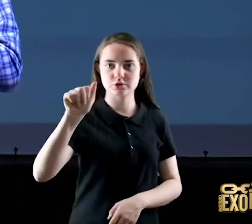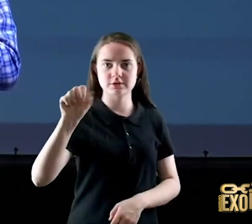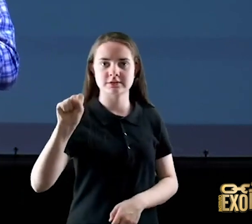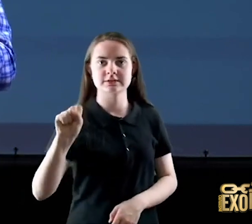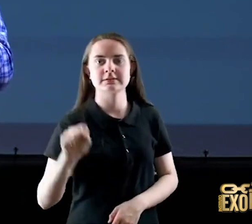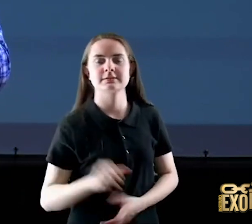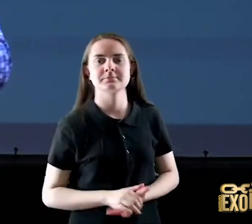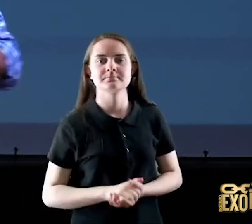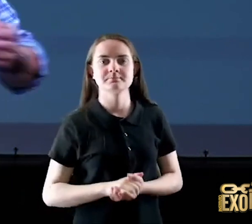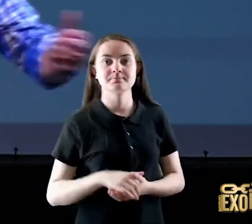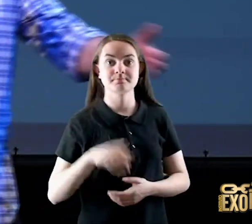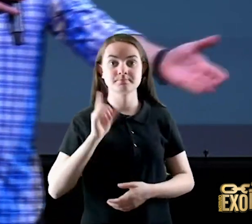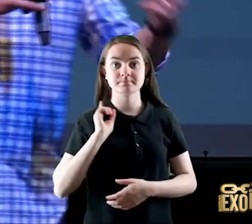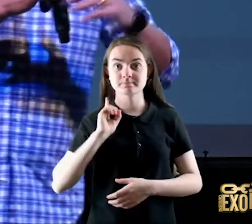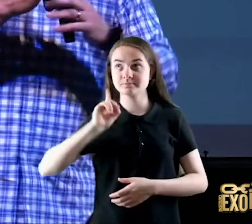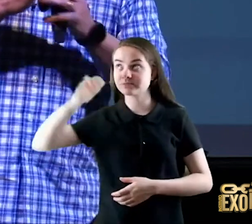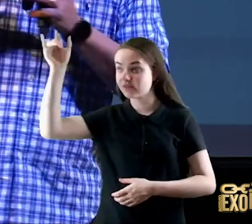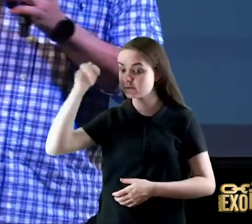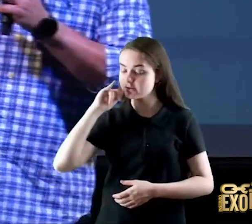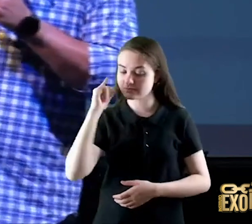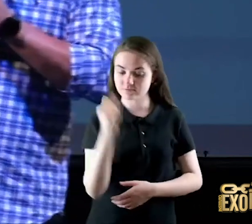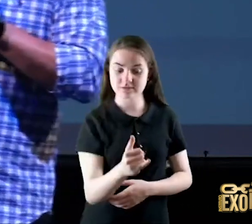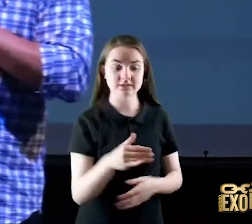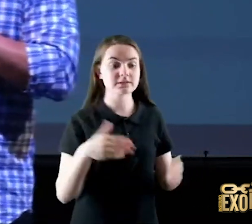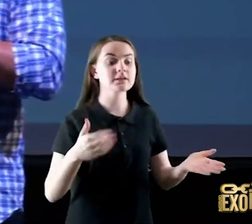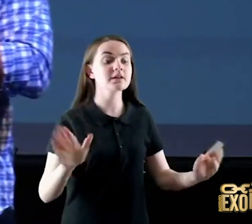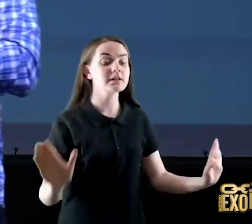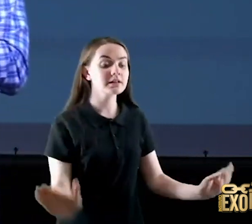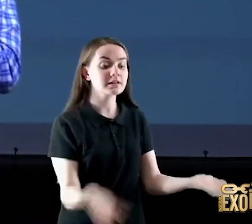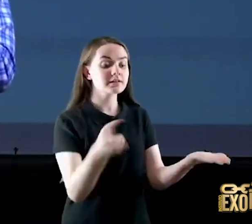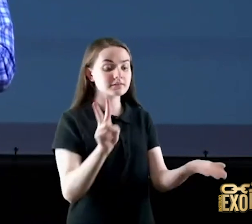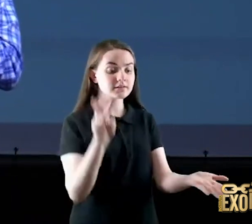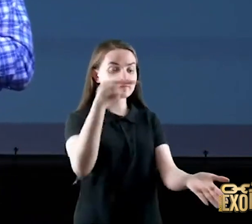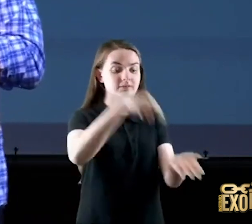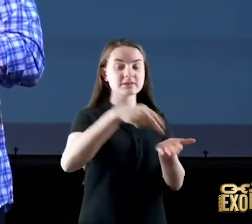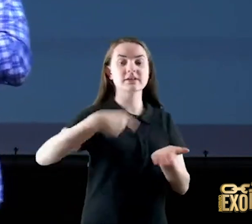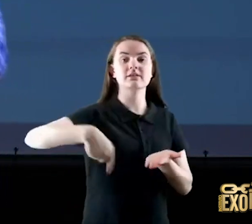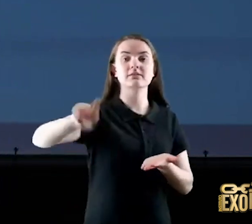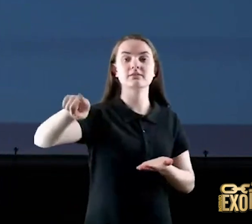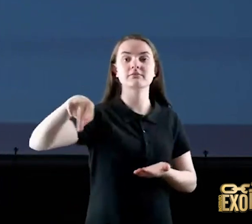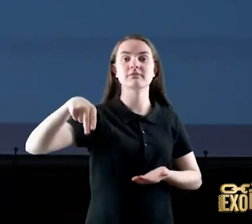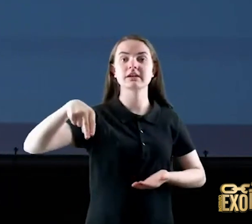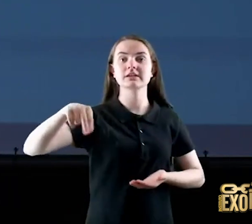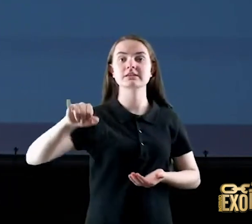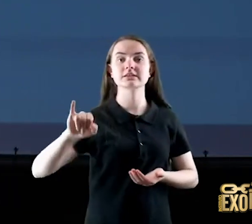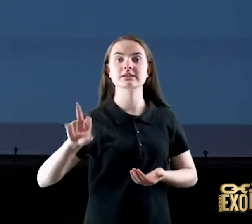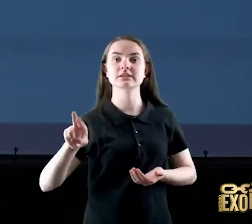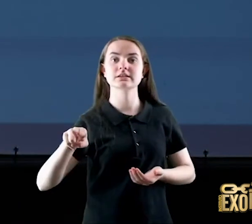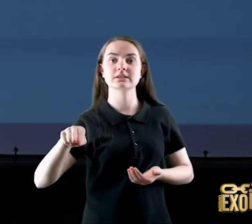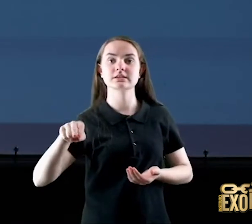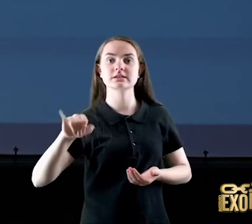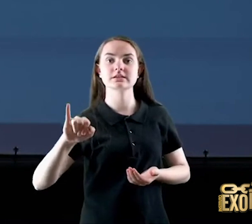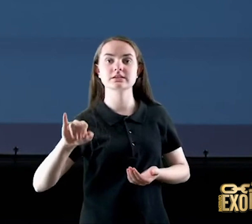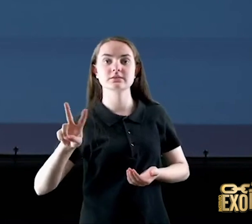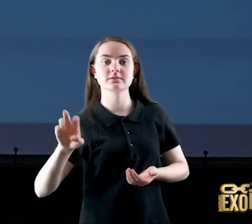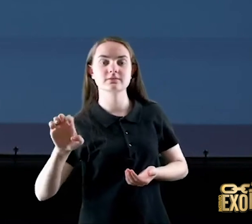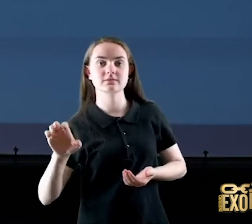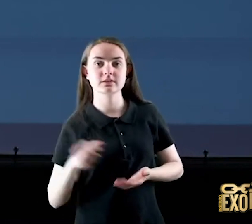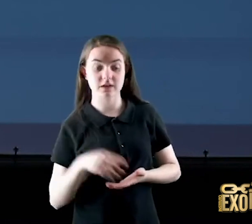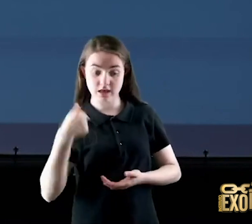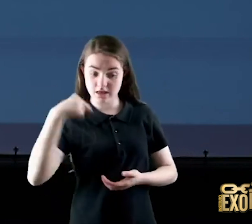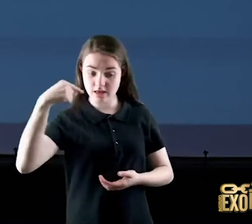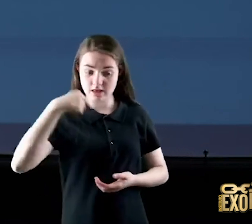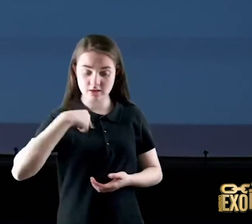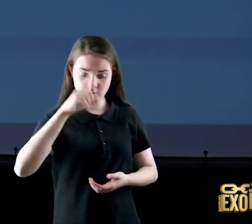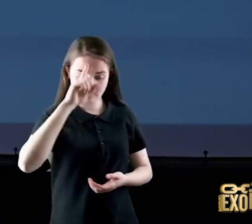ele diz Jonas levanta e vai para Nínive porque eu estou mandando eu estou mandando um